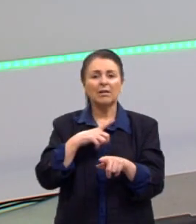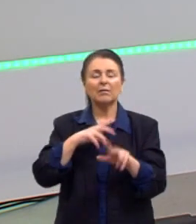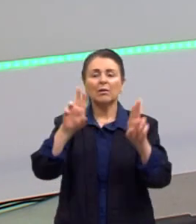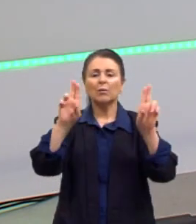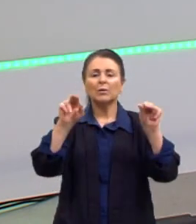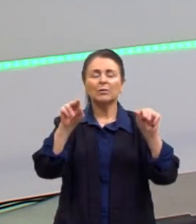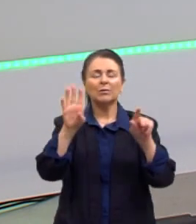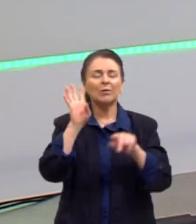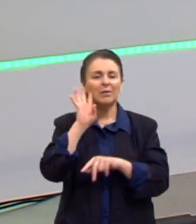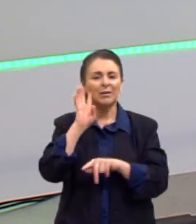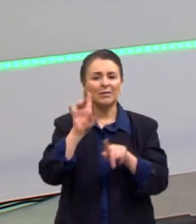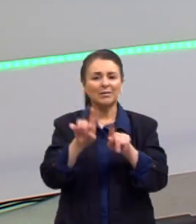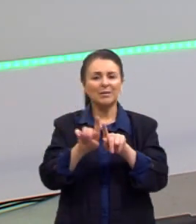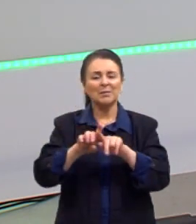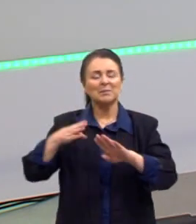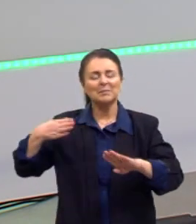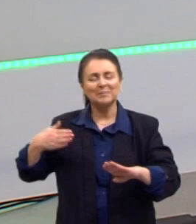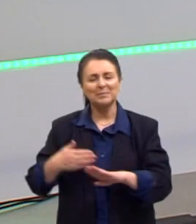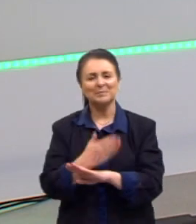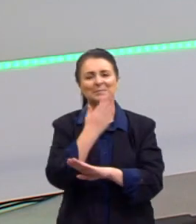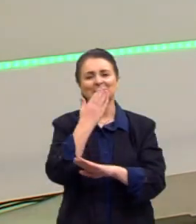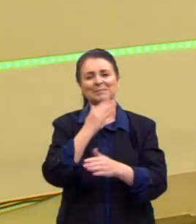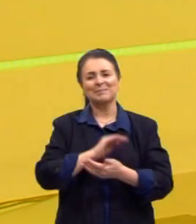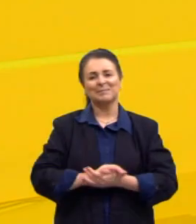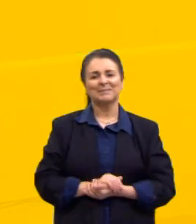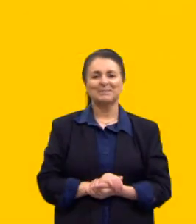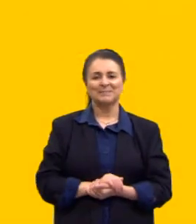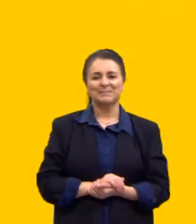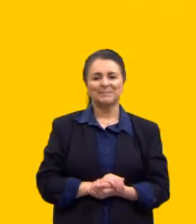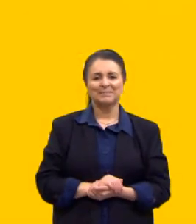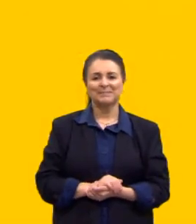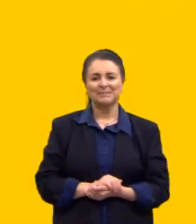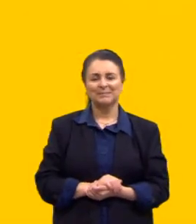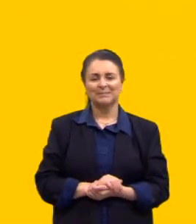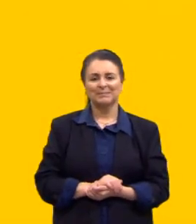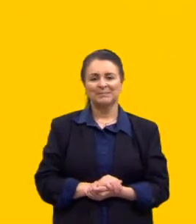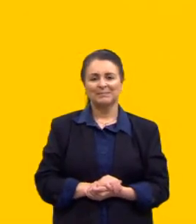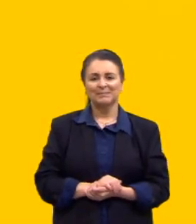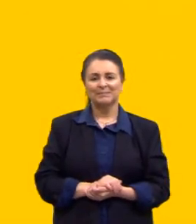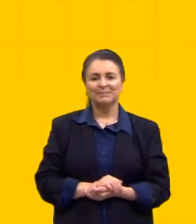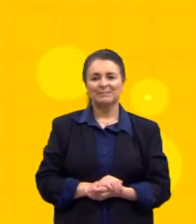muito bacana. E partiu passar. Tchau,